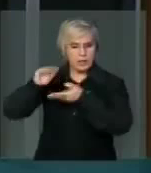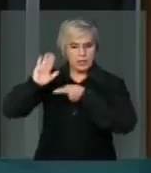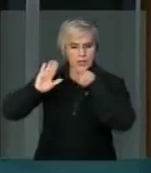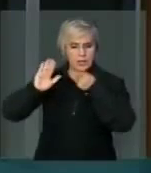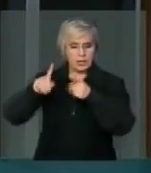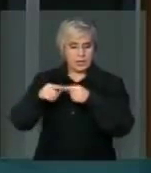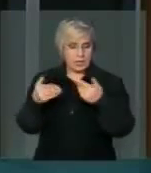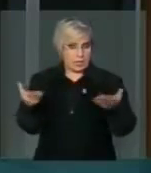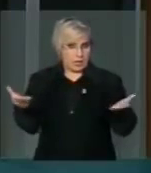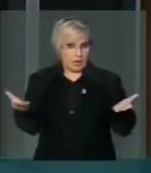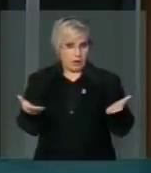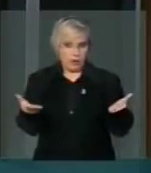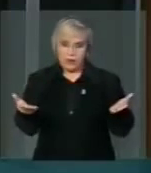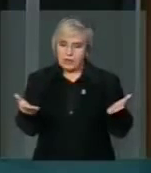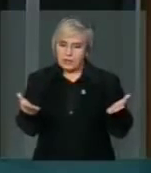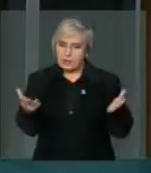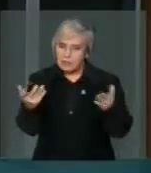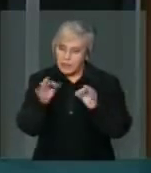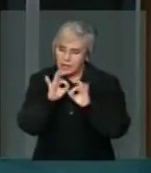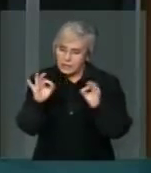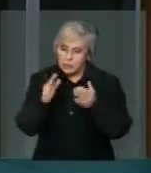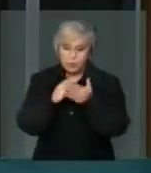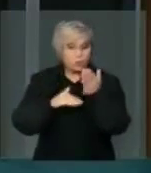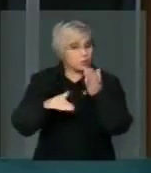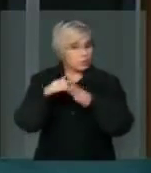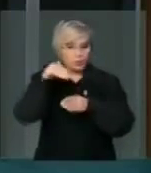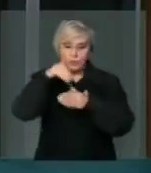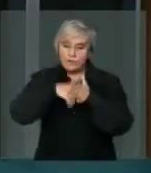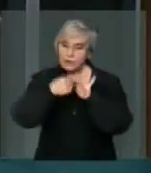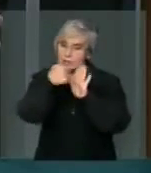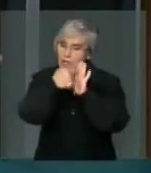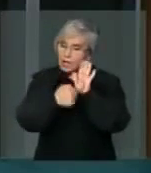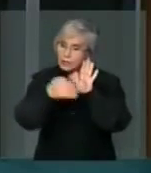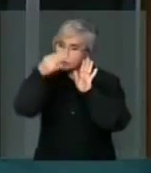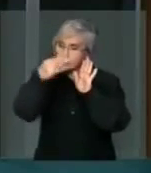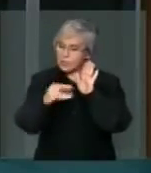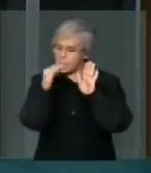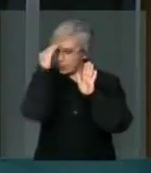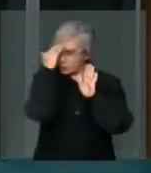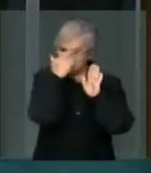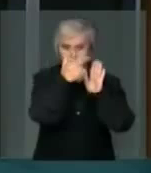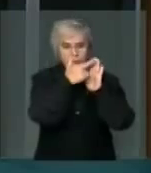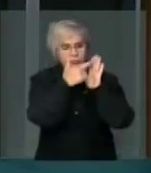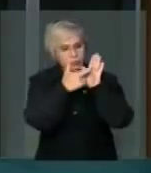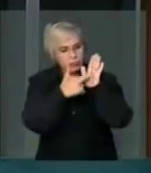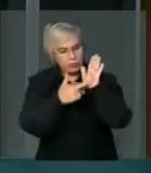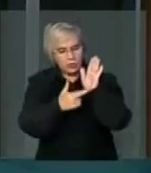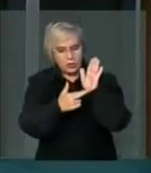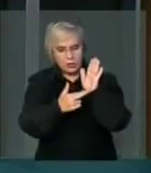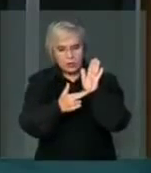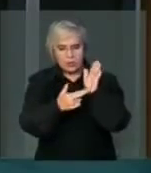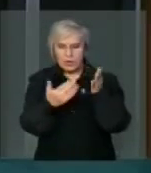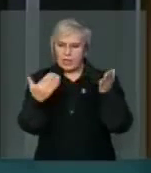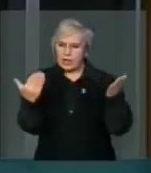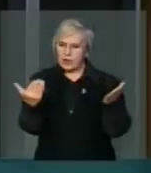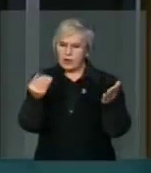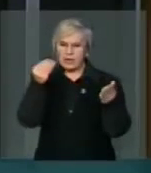é verdade, porque foi tudo votado perfeitamente, regimentalmente. Não há como